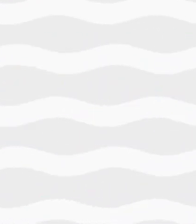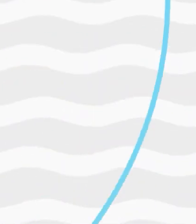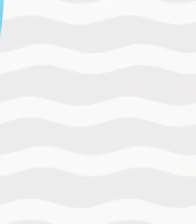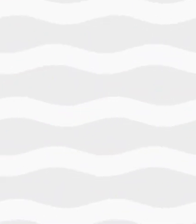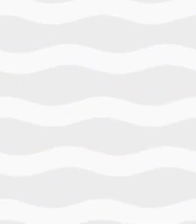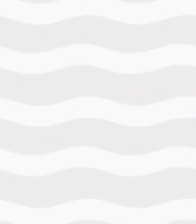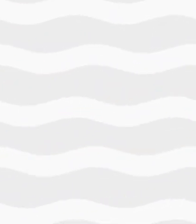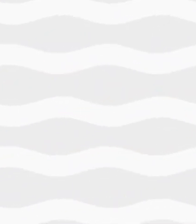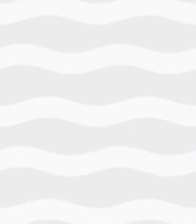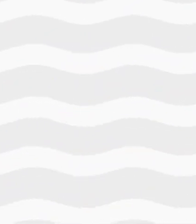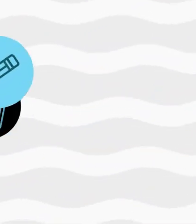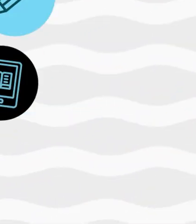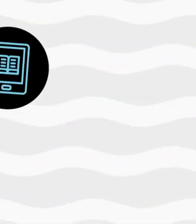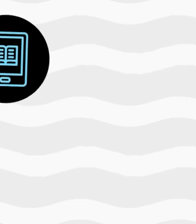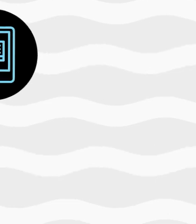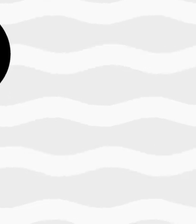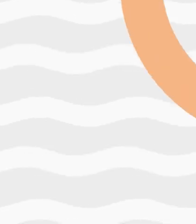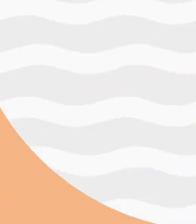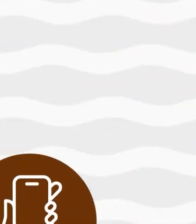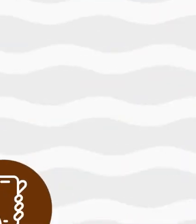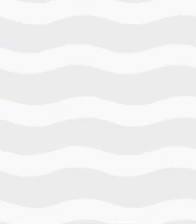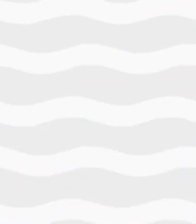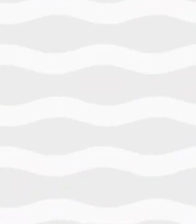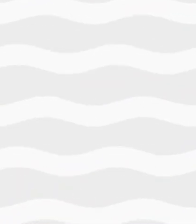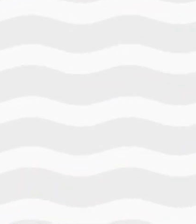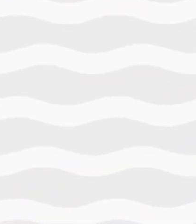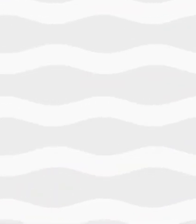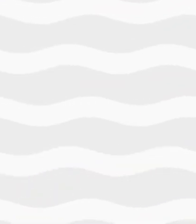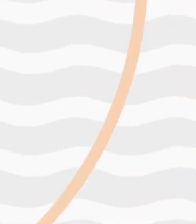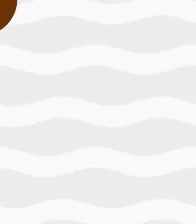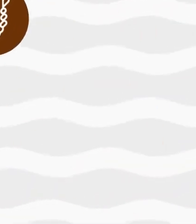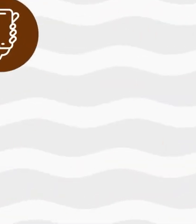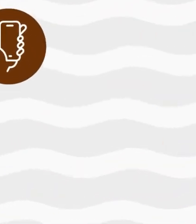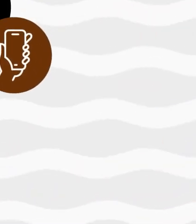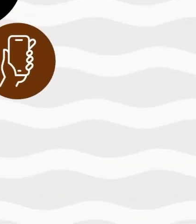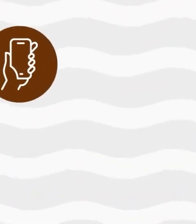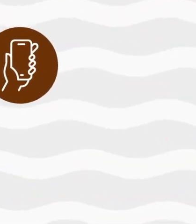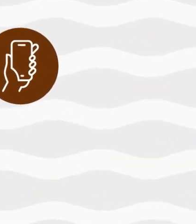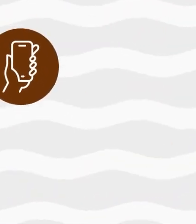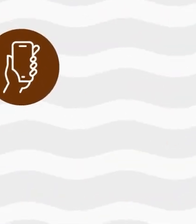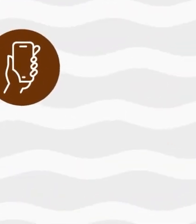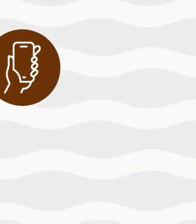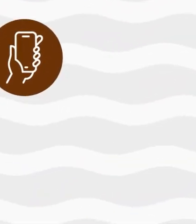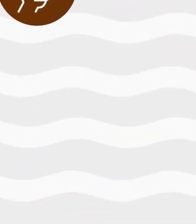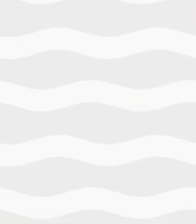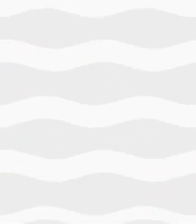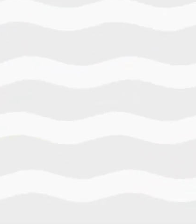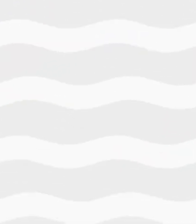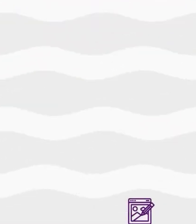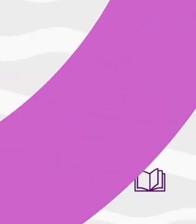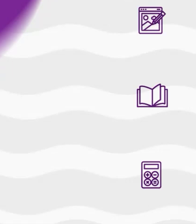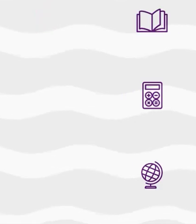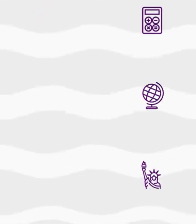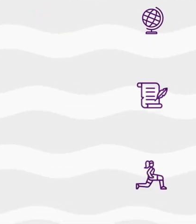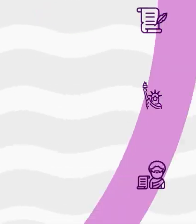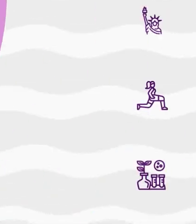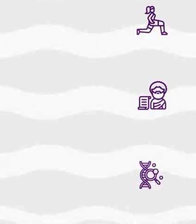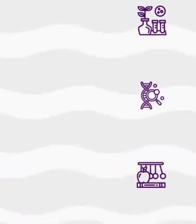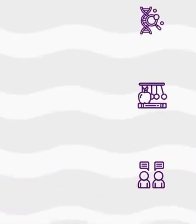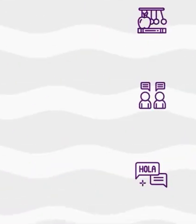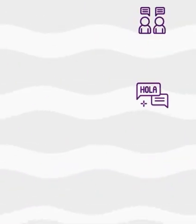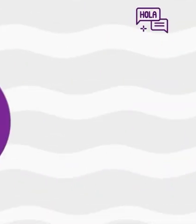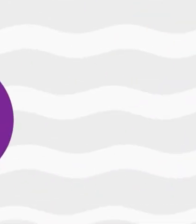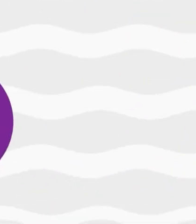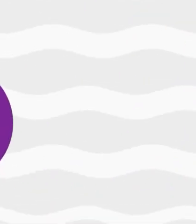hoje.